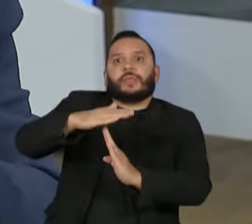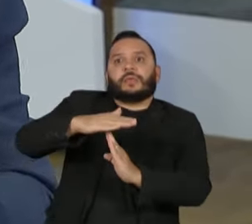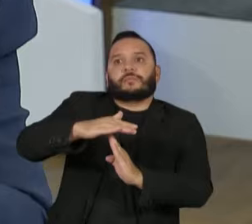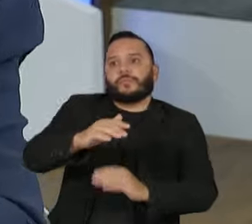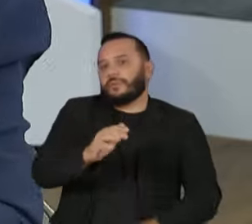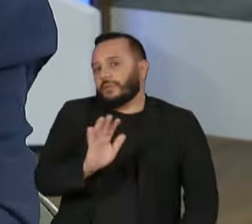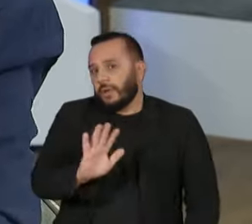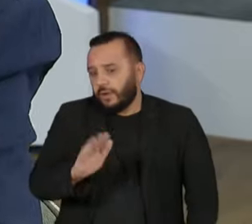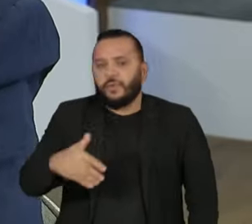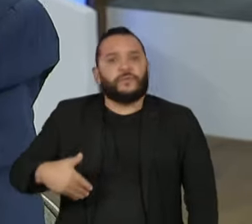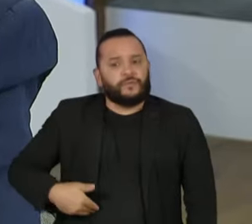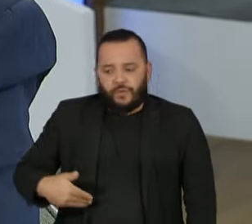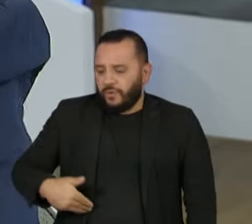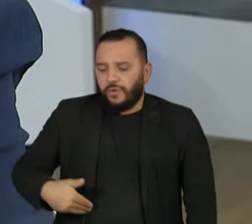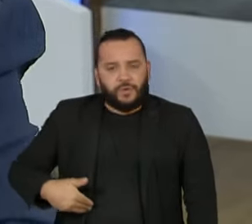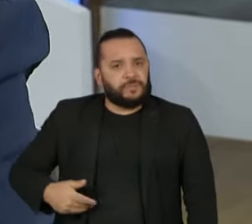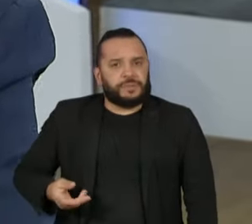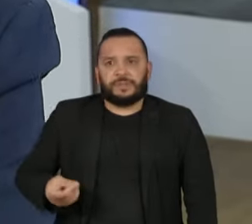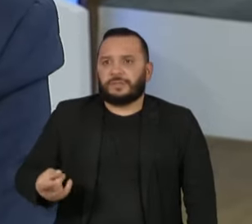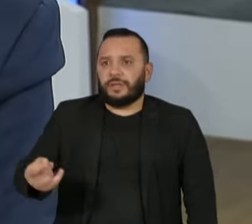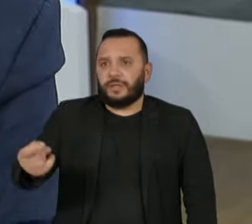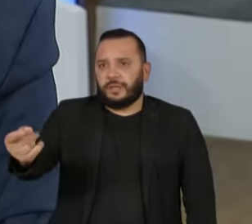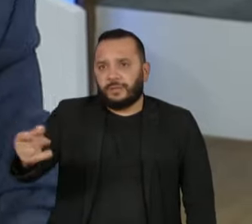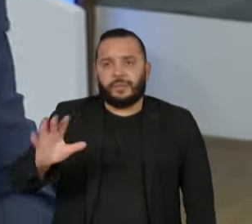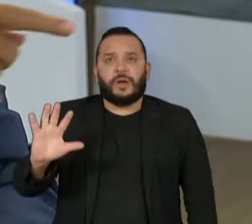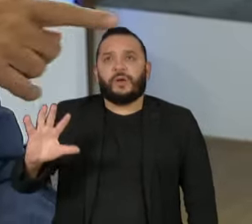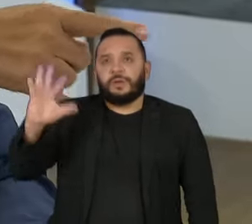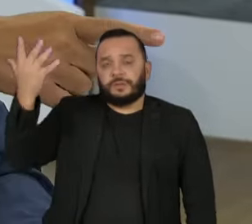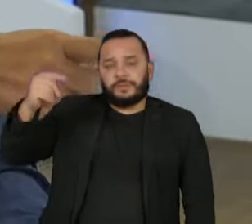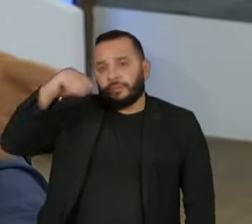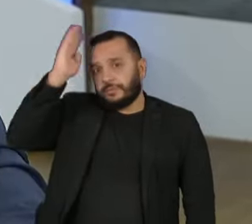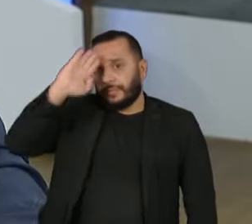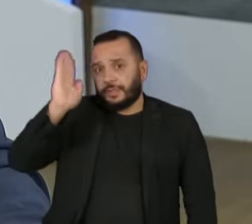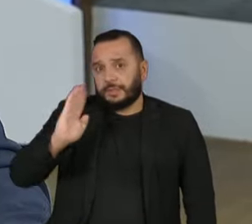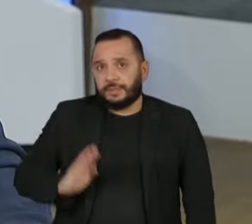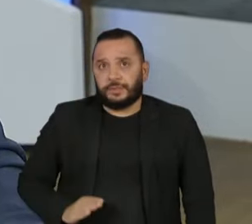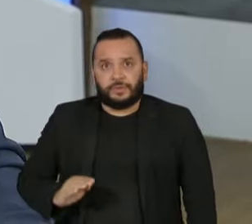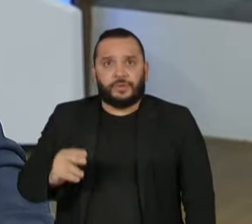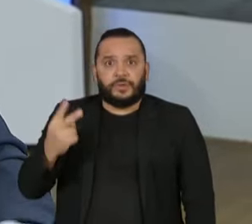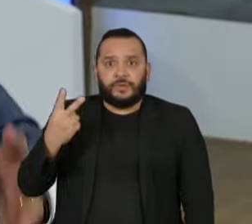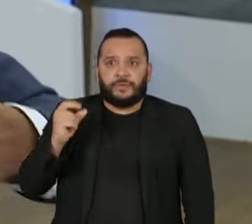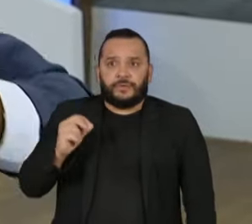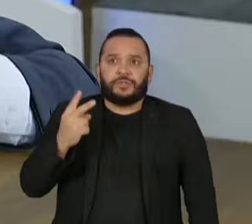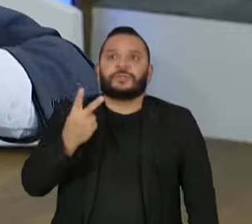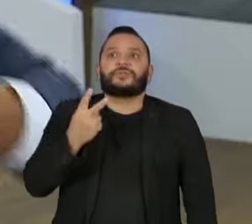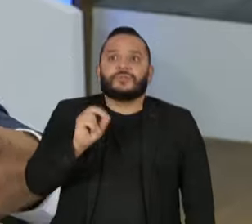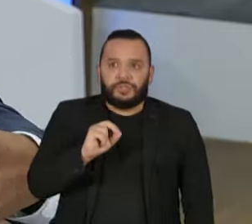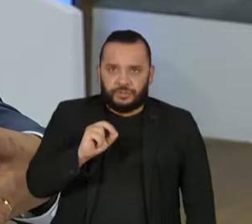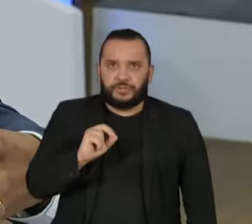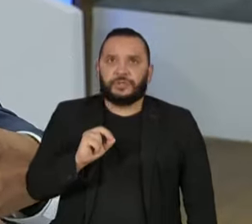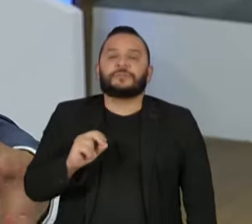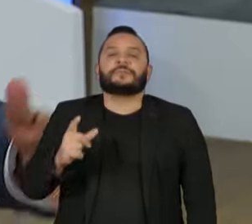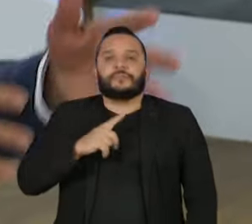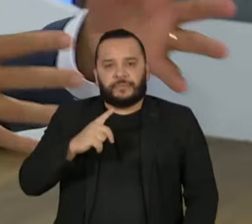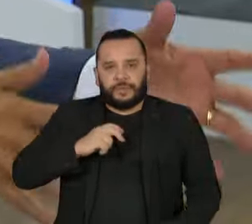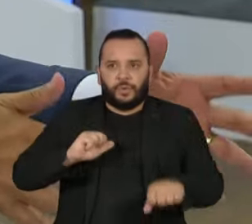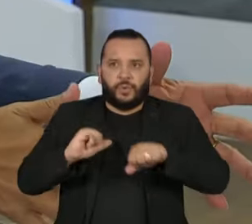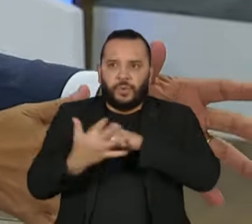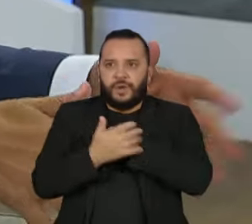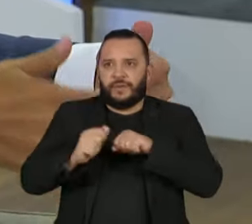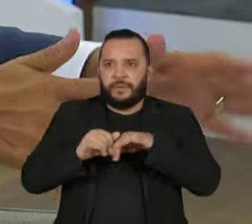fome não tira férias. O que aconteceu com o Brasil ali? Em 2020, tinha a calamidade,